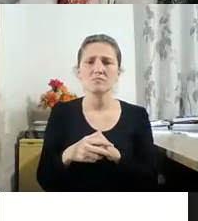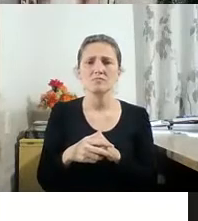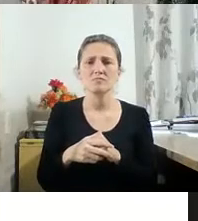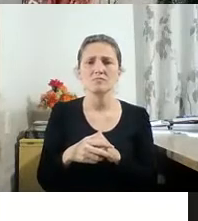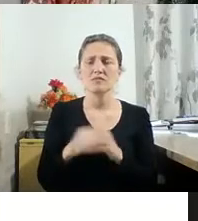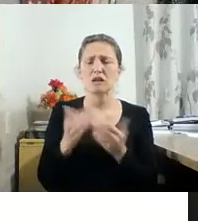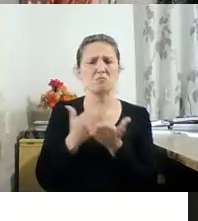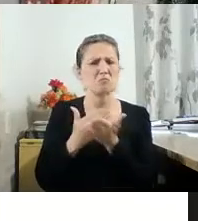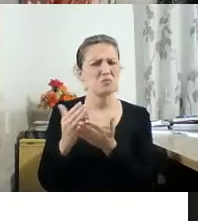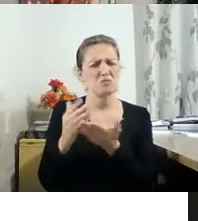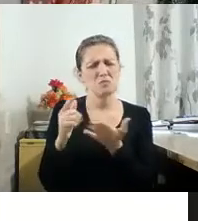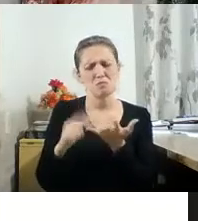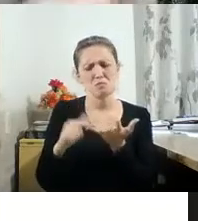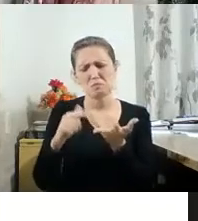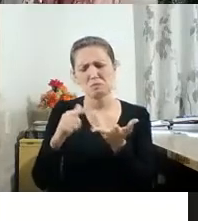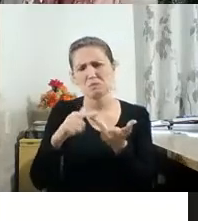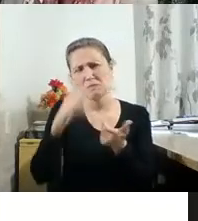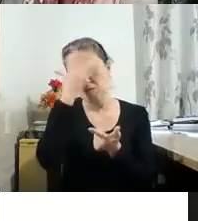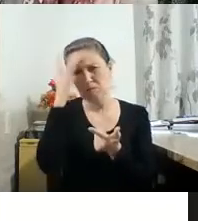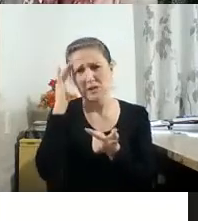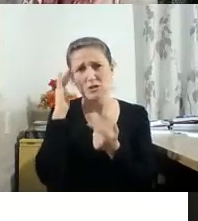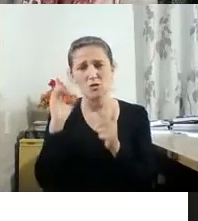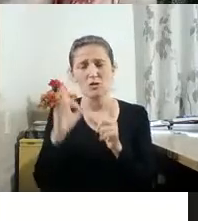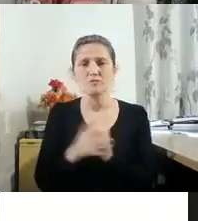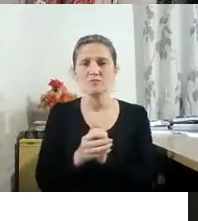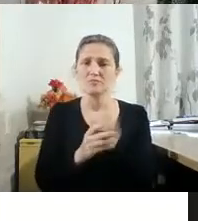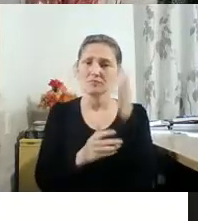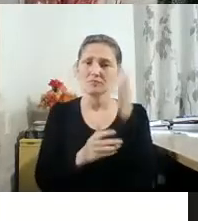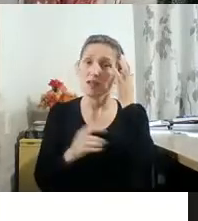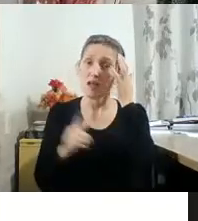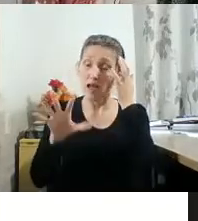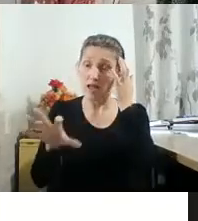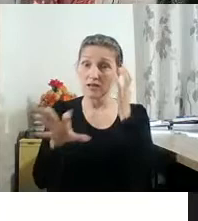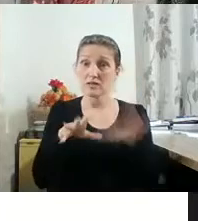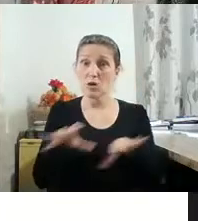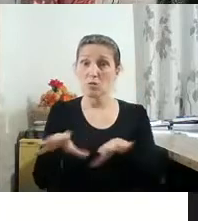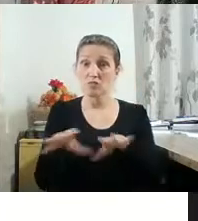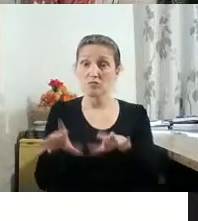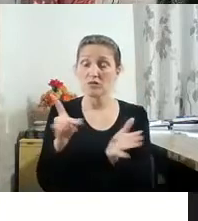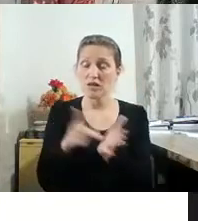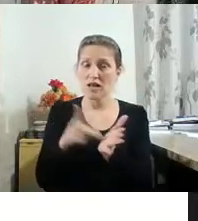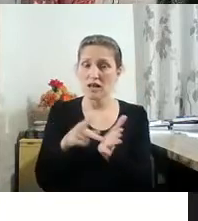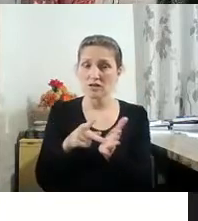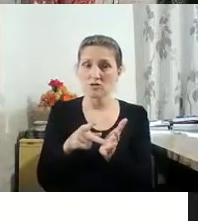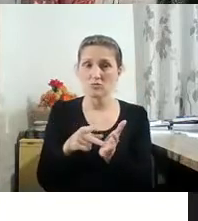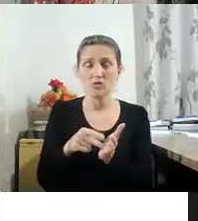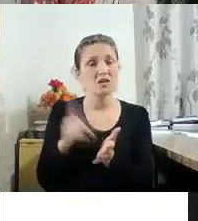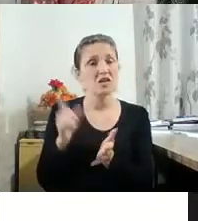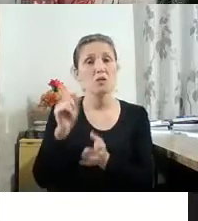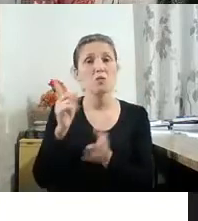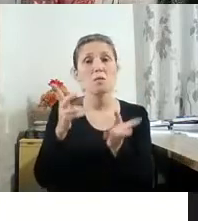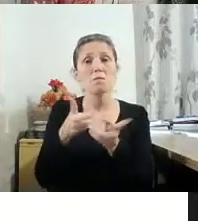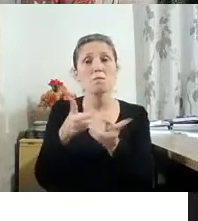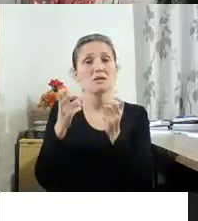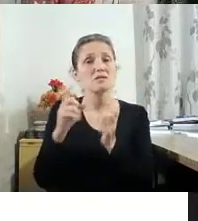Gabriel Garcia Marques, 100 anos de solidão. Então, esse é o movimento do realismo fantástico, que eu